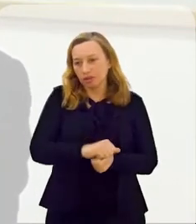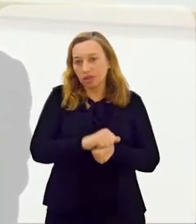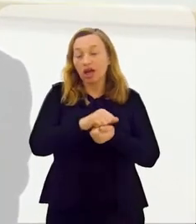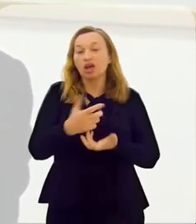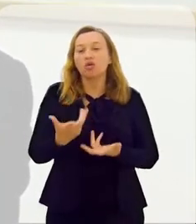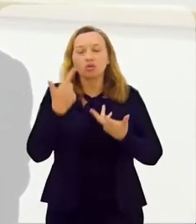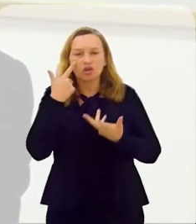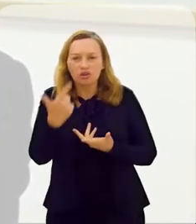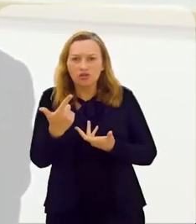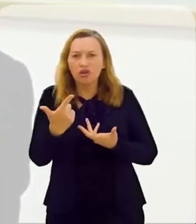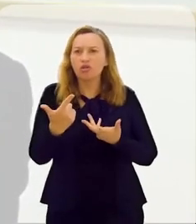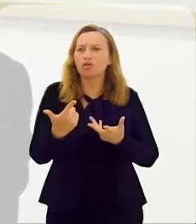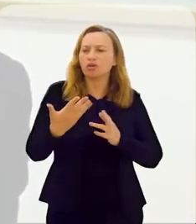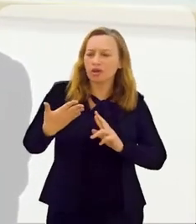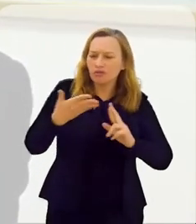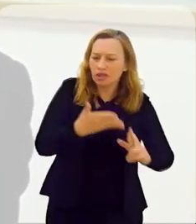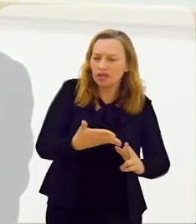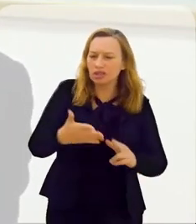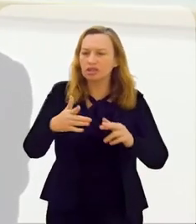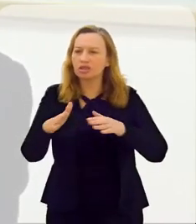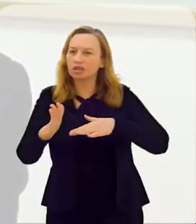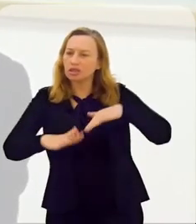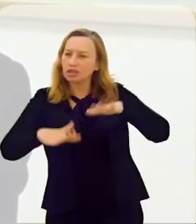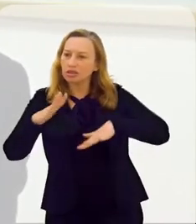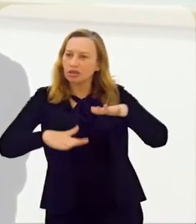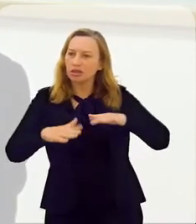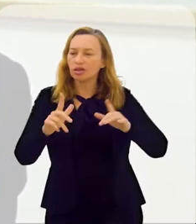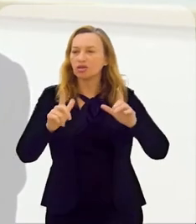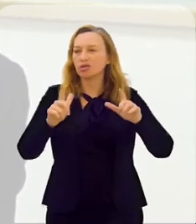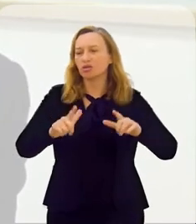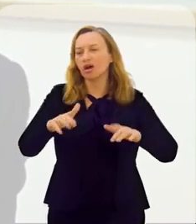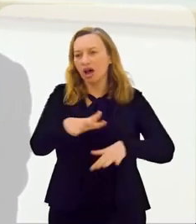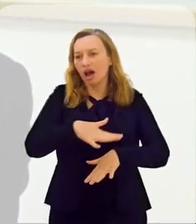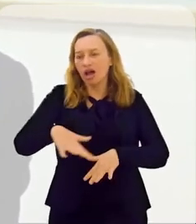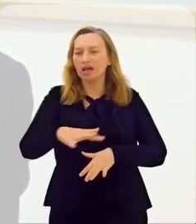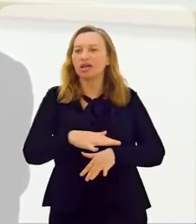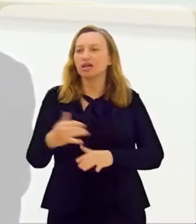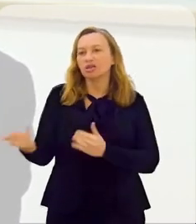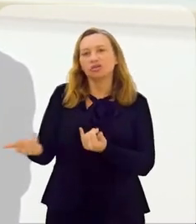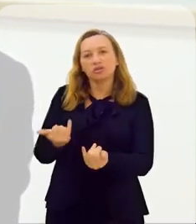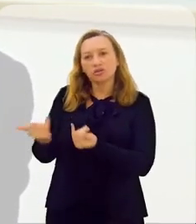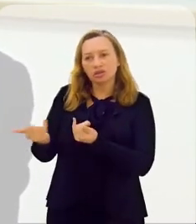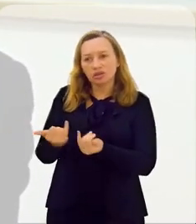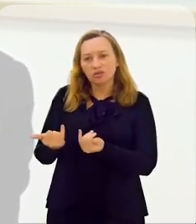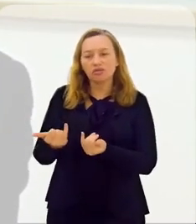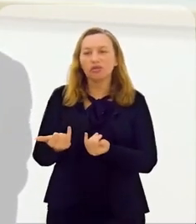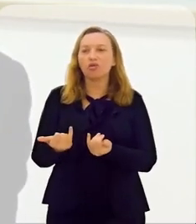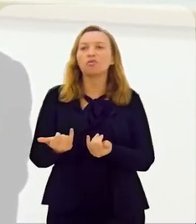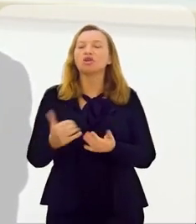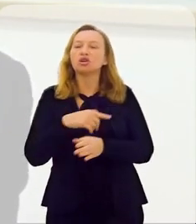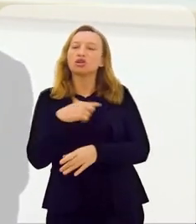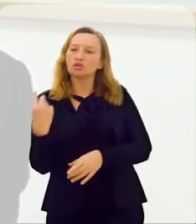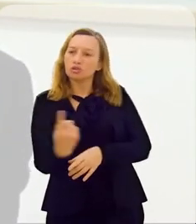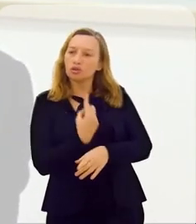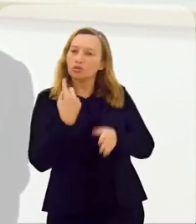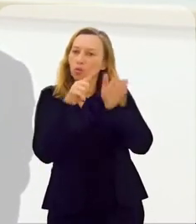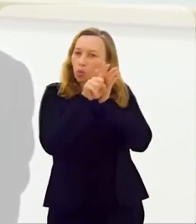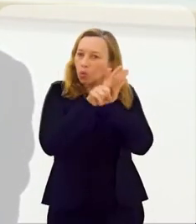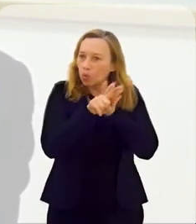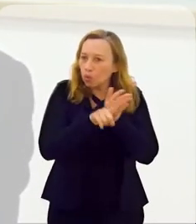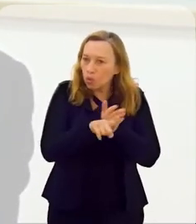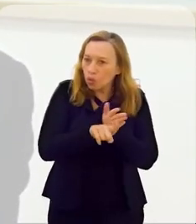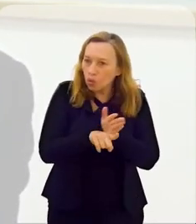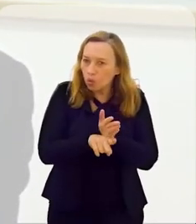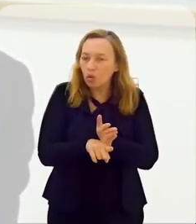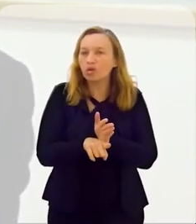quando eles detectam um caso que pode ser referência em um determinado setor, eles nos comunicam e nós